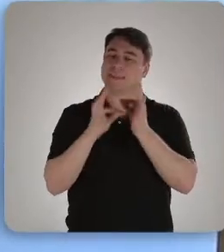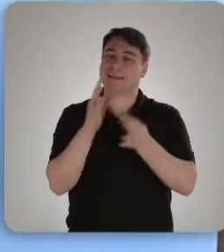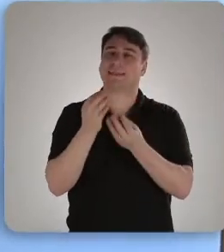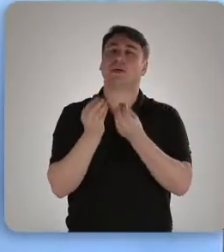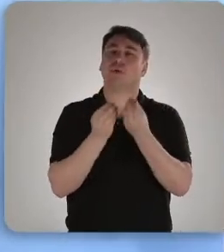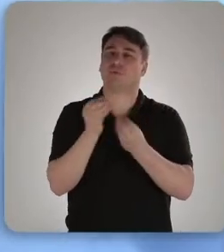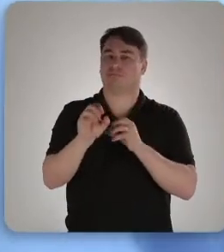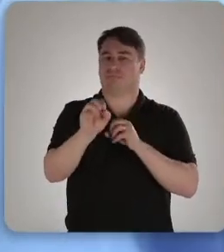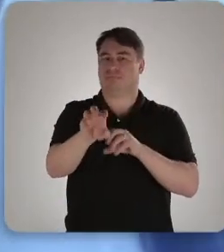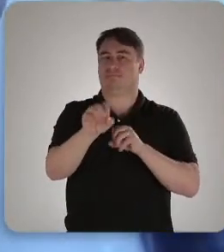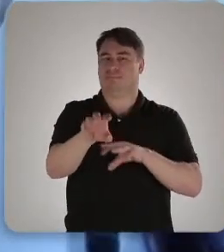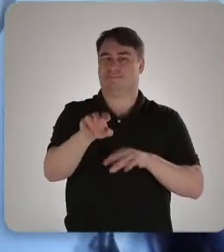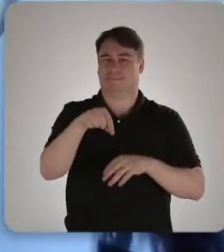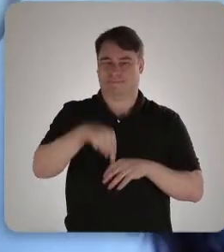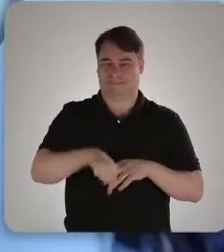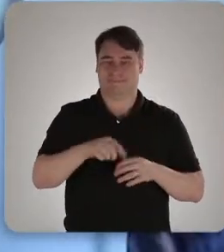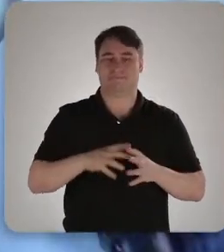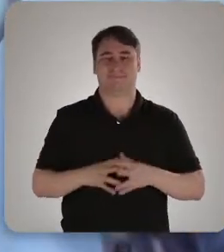técnicas.